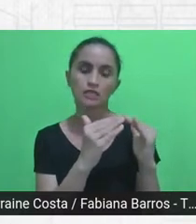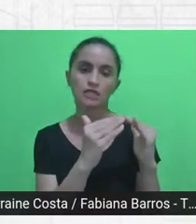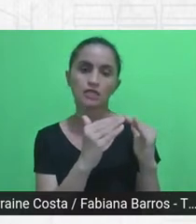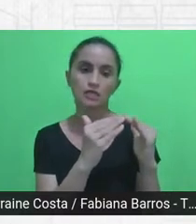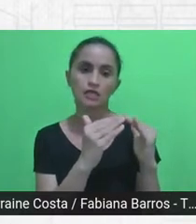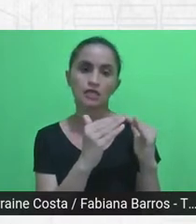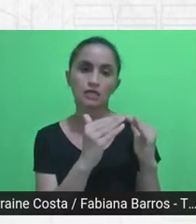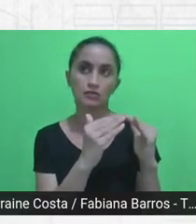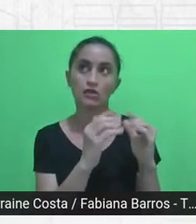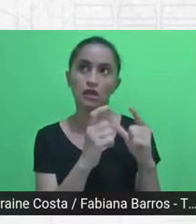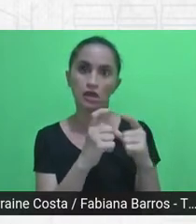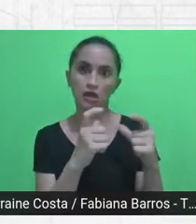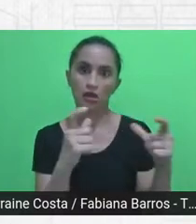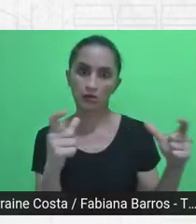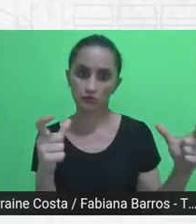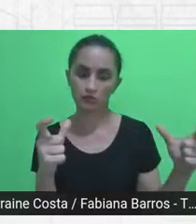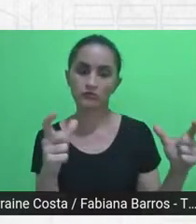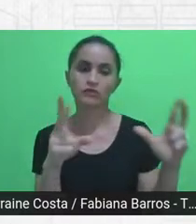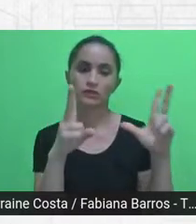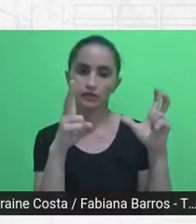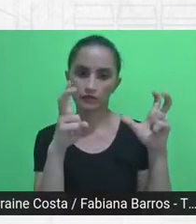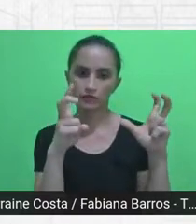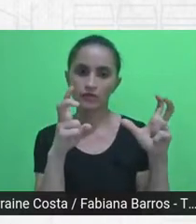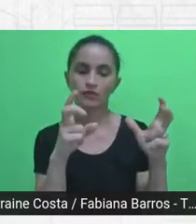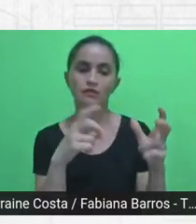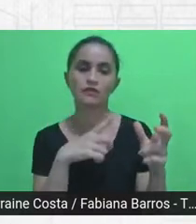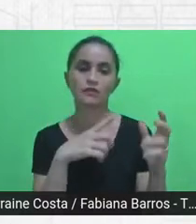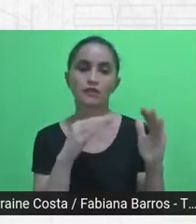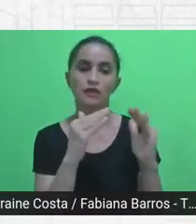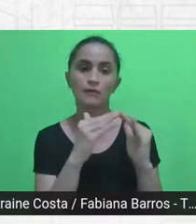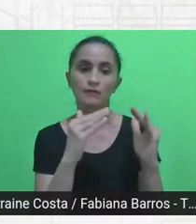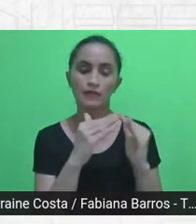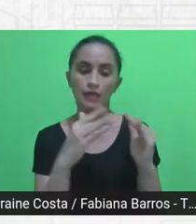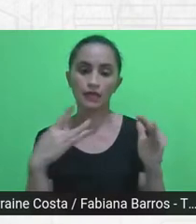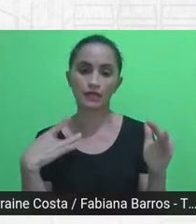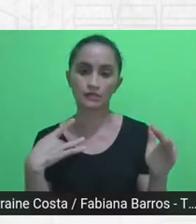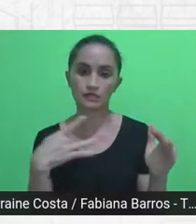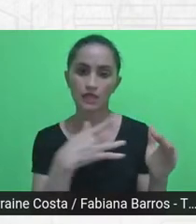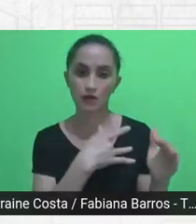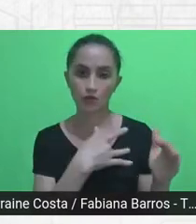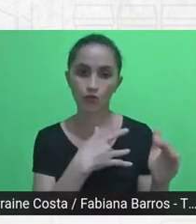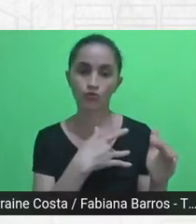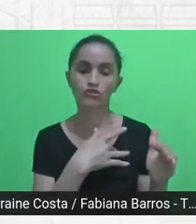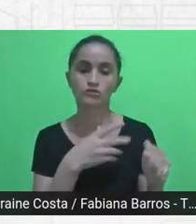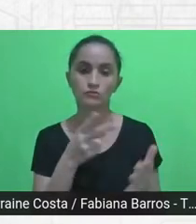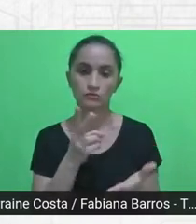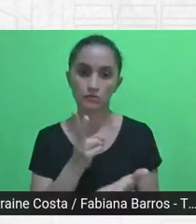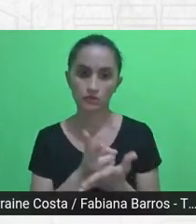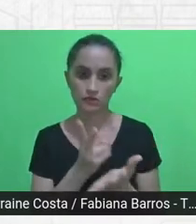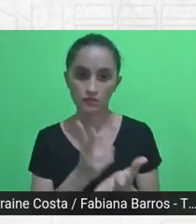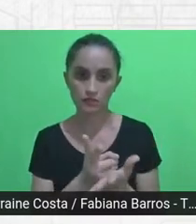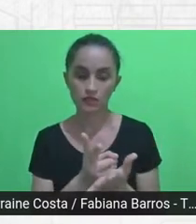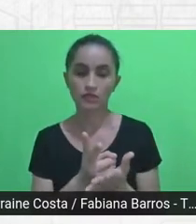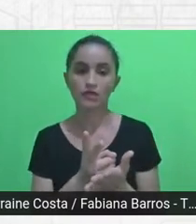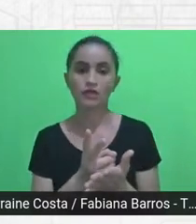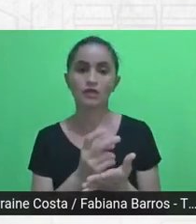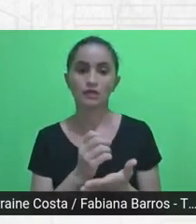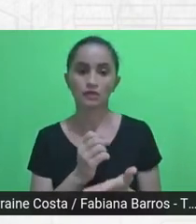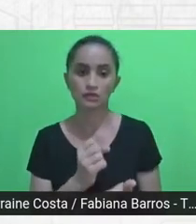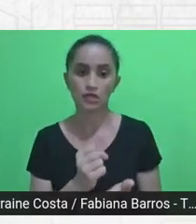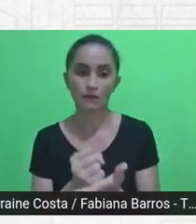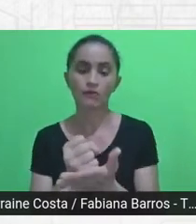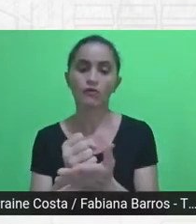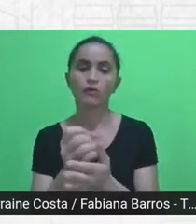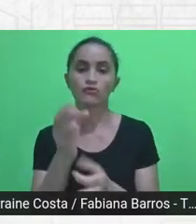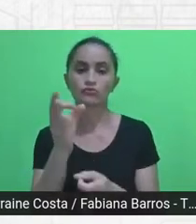nosso assunto. A noção de Habitar saudável, resiliente, solidário, socialmente justo na sociedade